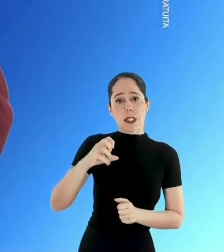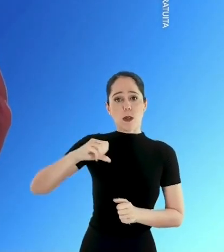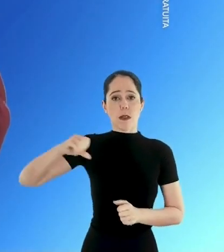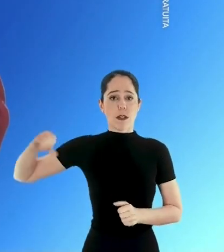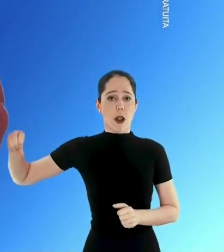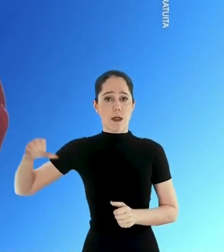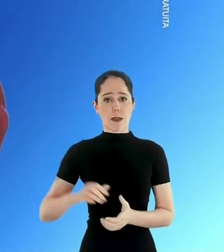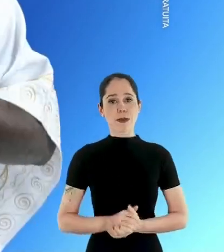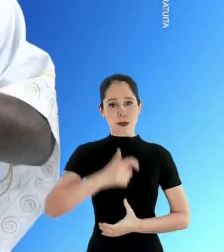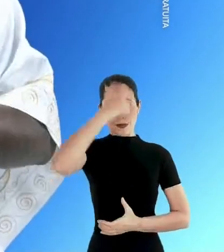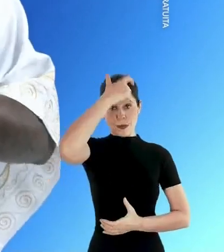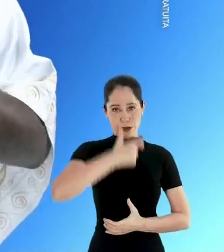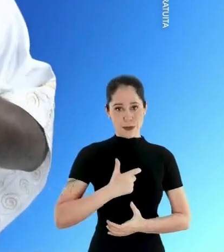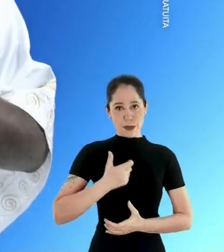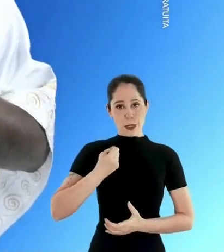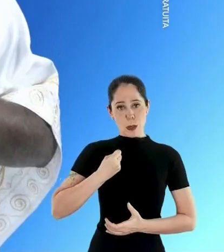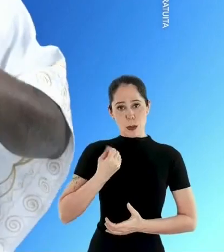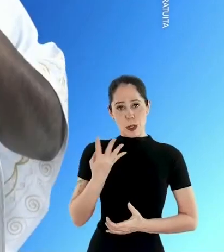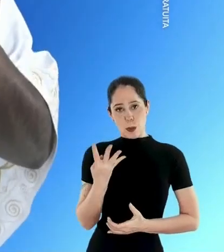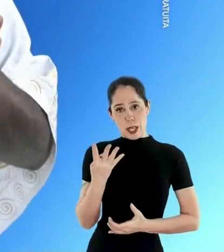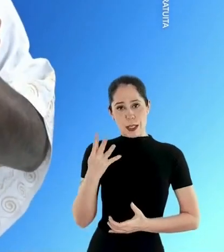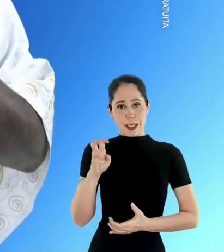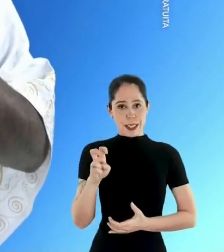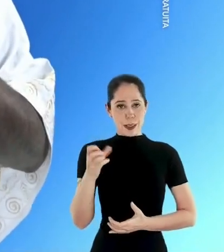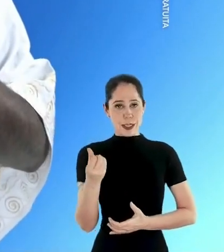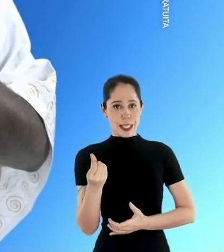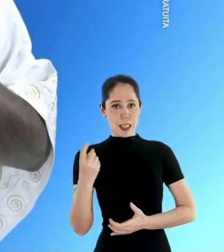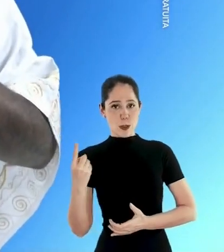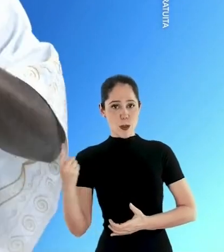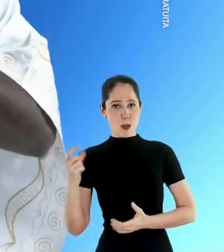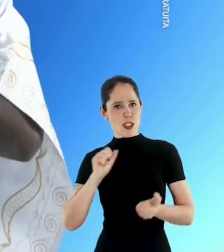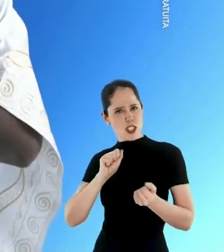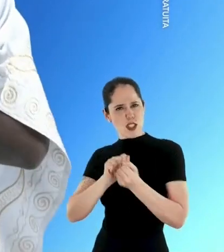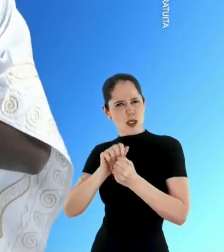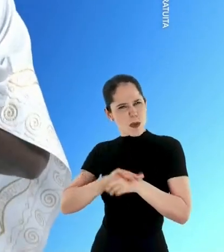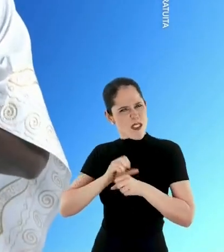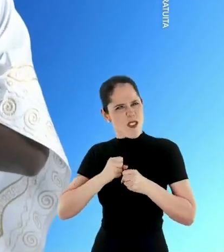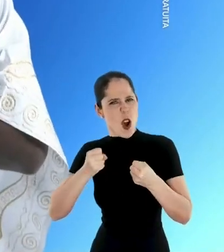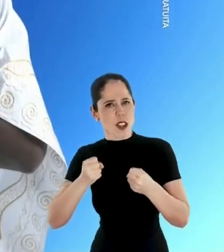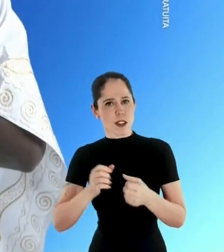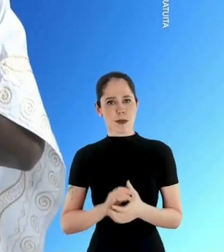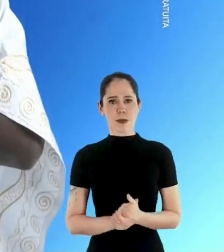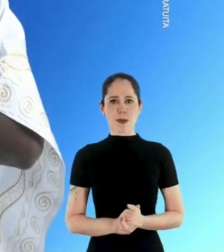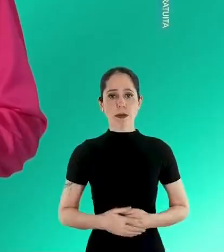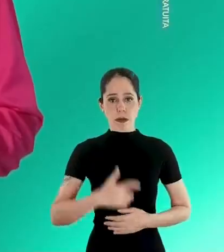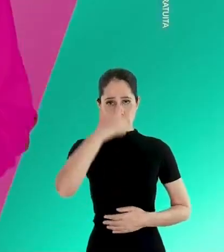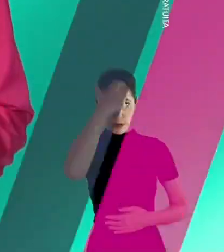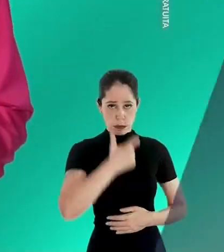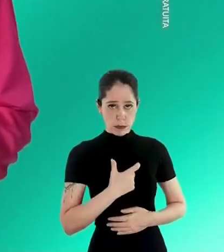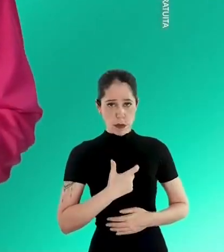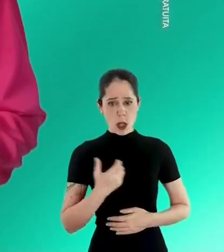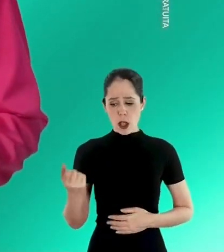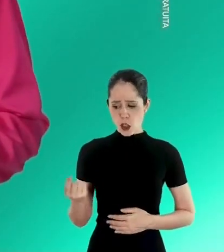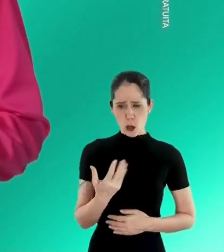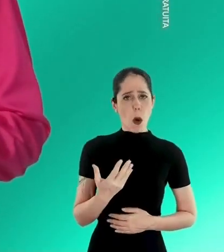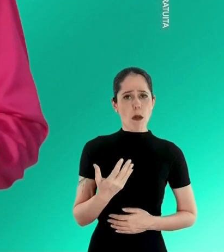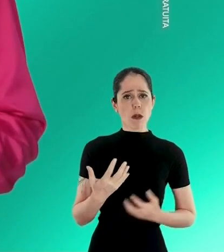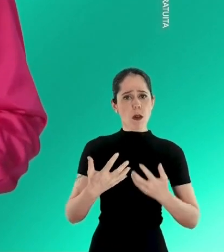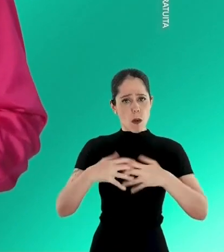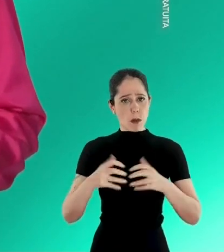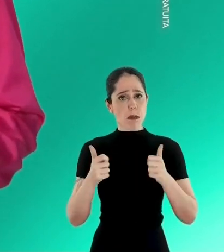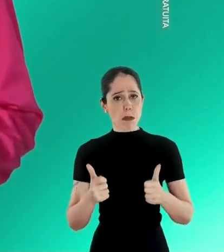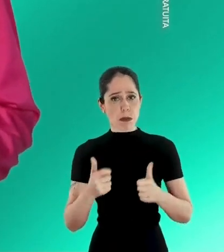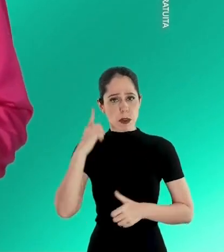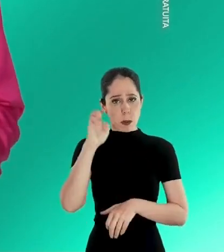45999. Pai Ricardo de Oxum, 45611. Juntos somos mais fortes. Gessé Sangali, a